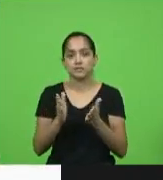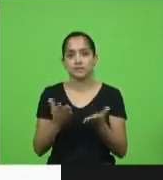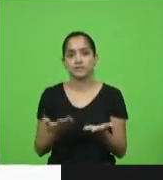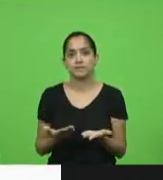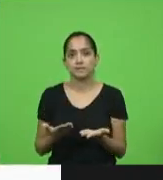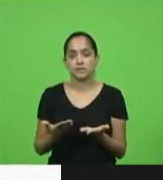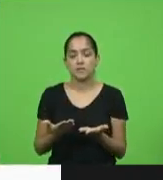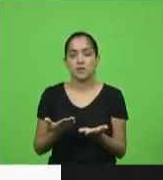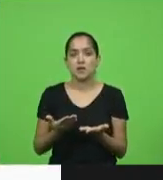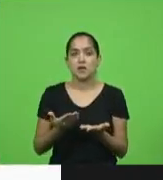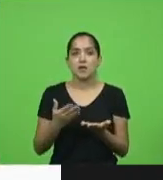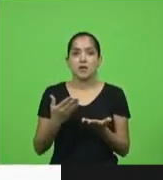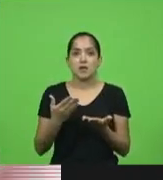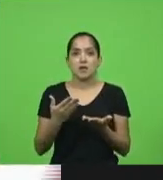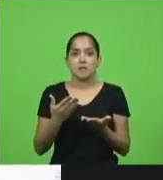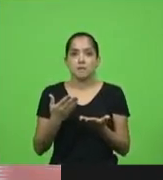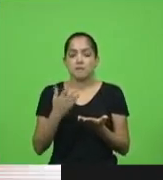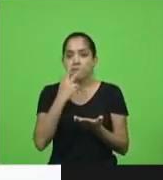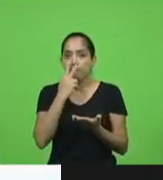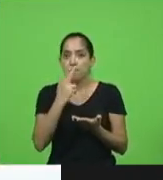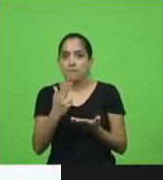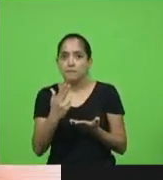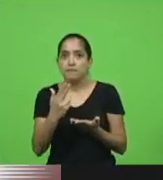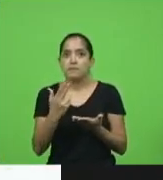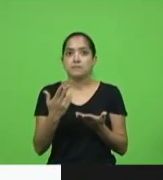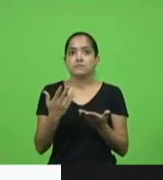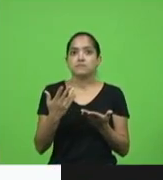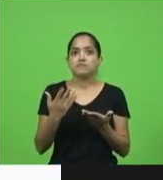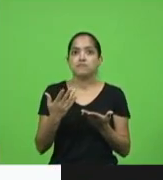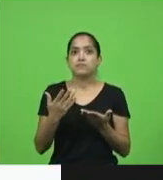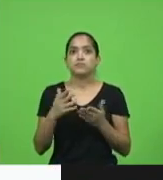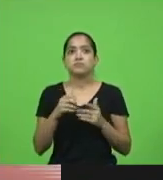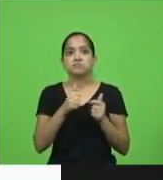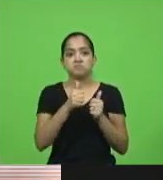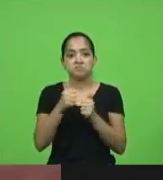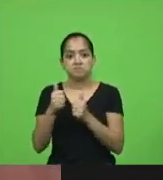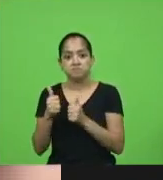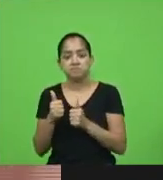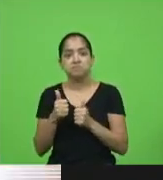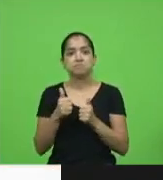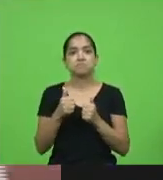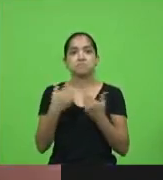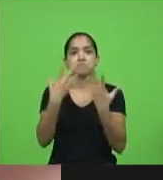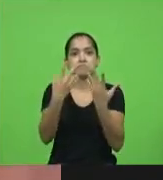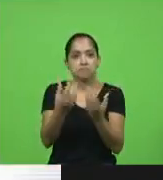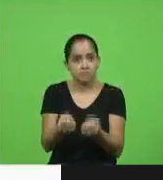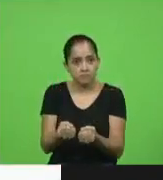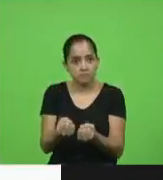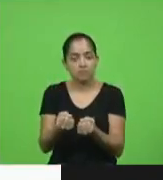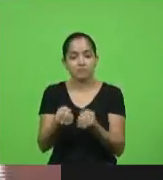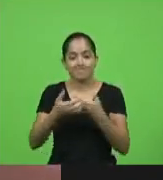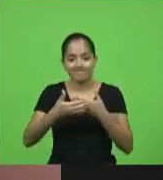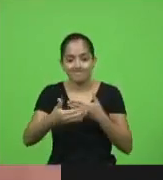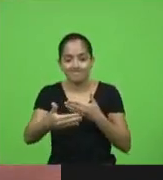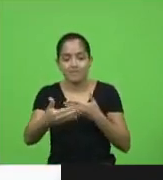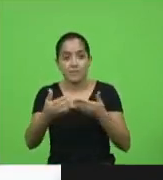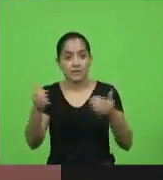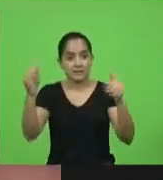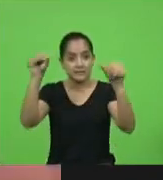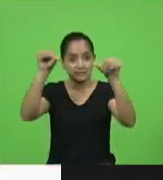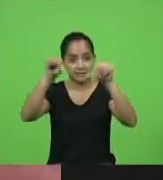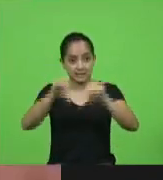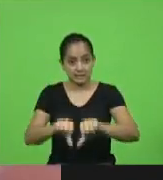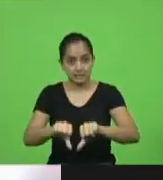como se nós estivéssemos nos conformando com a ideia de que teremos doentes gravíssimos com